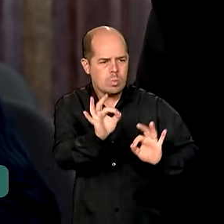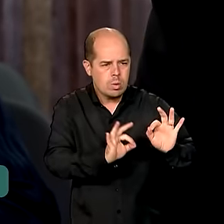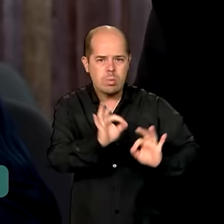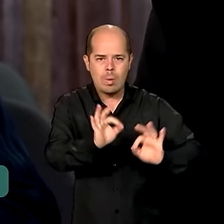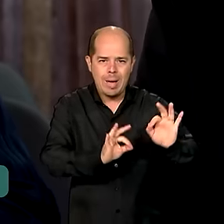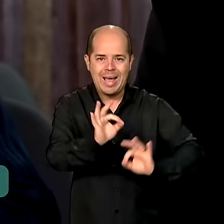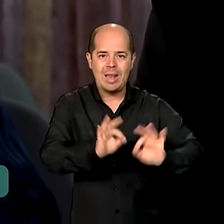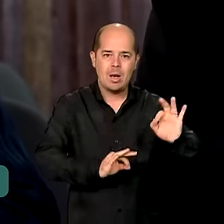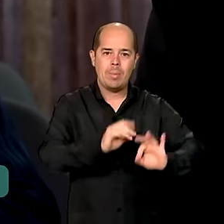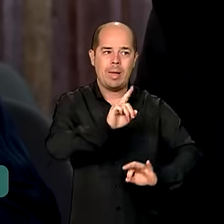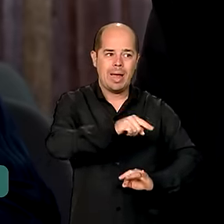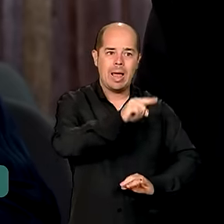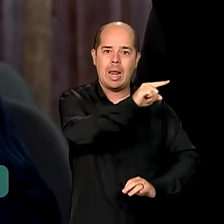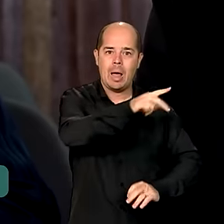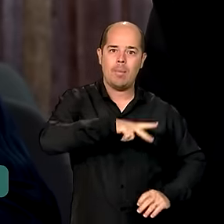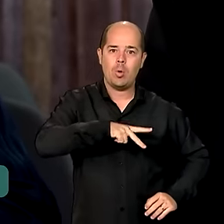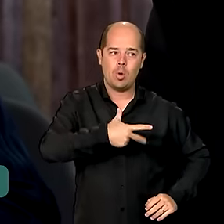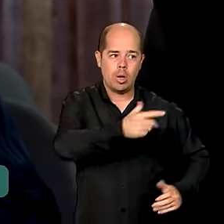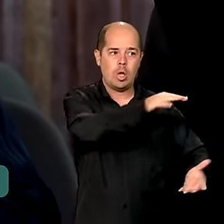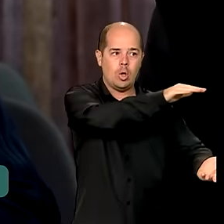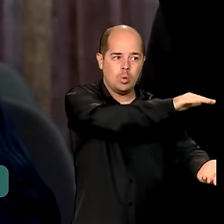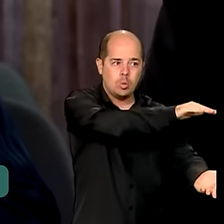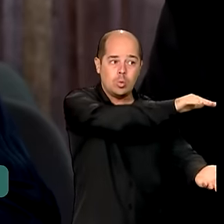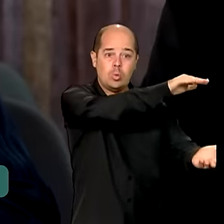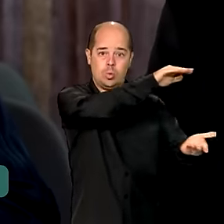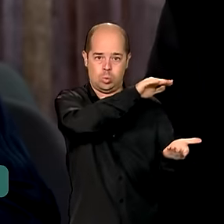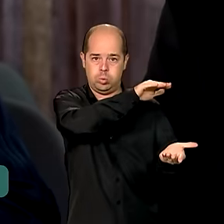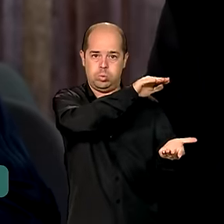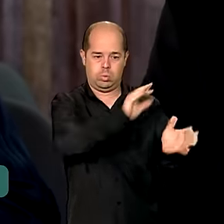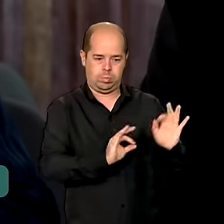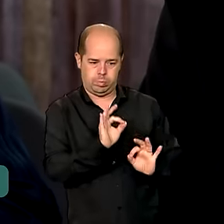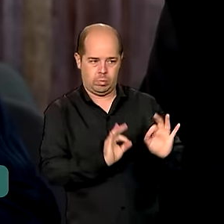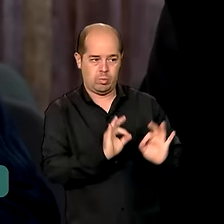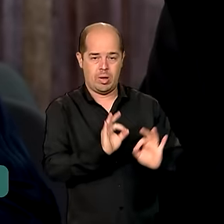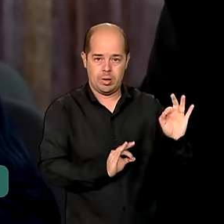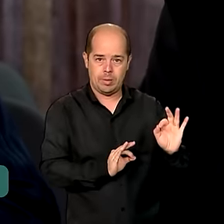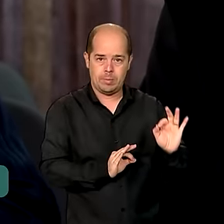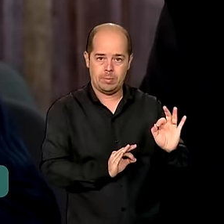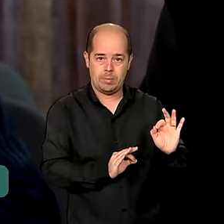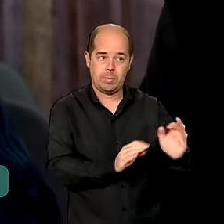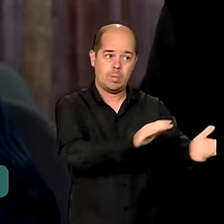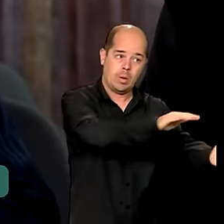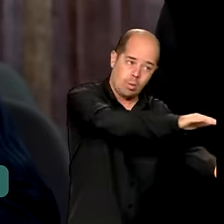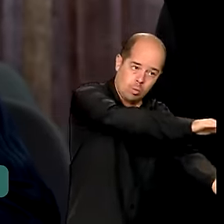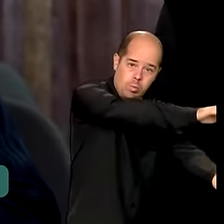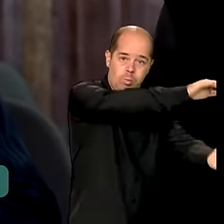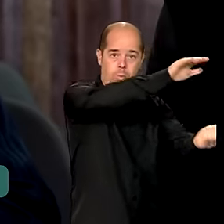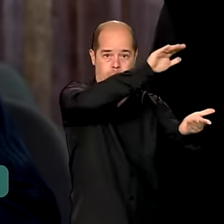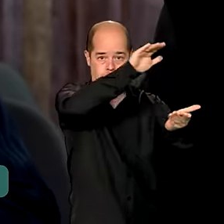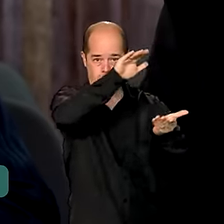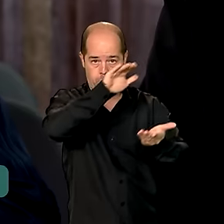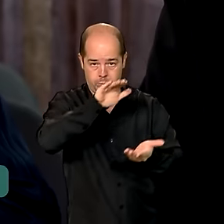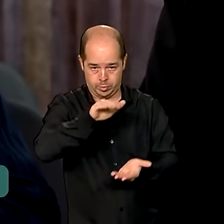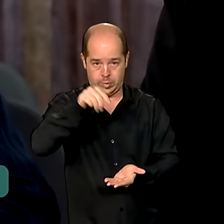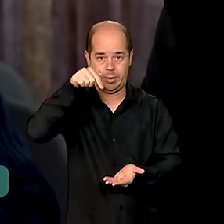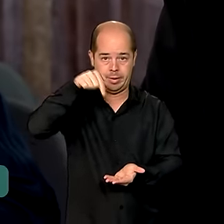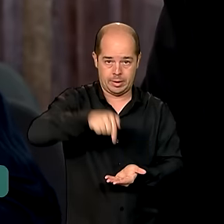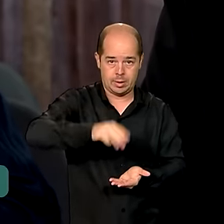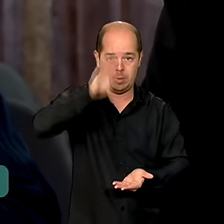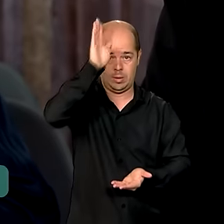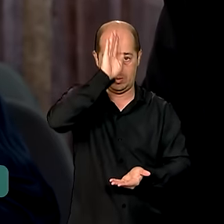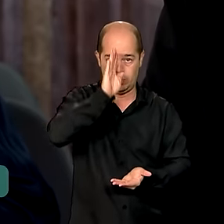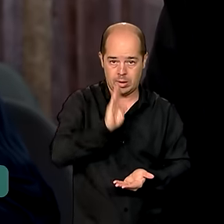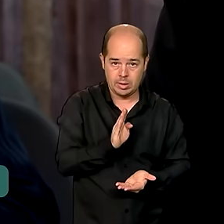ao Brasil uma parte já de donativos de Portugal para o país, entre